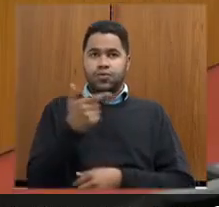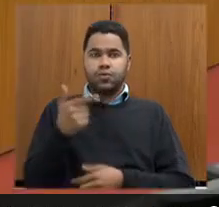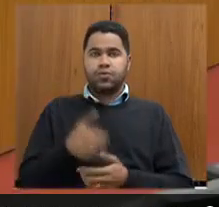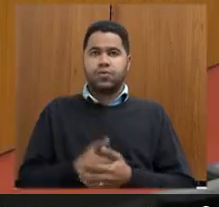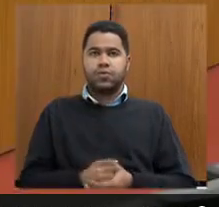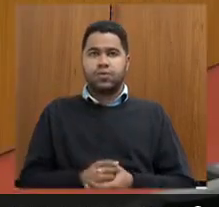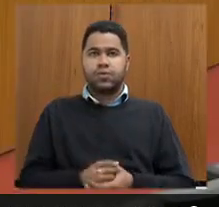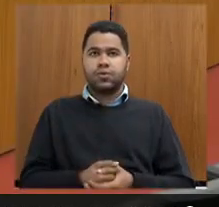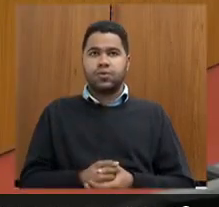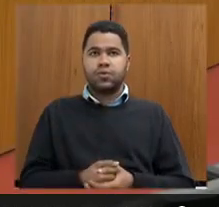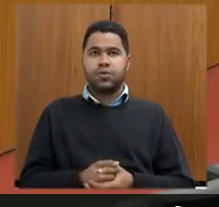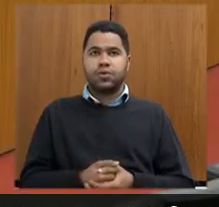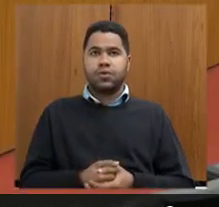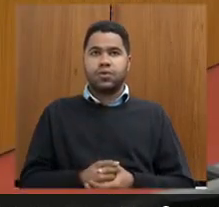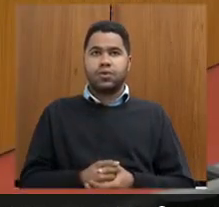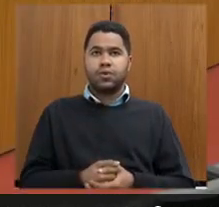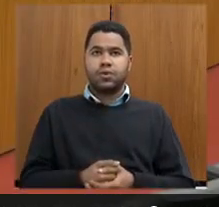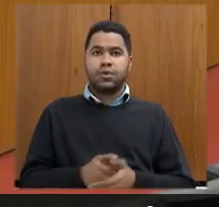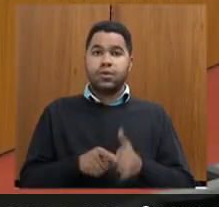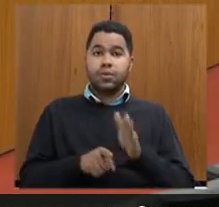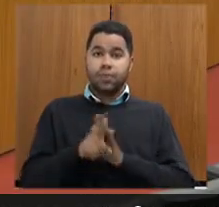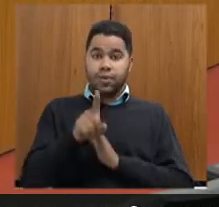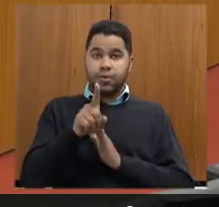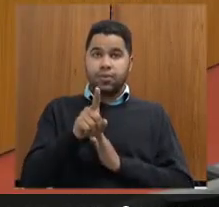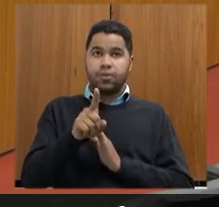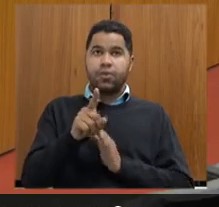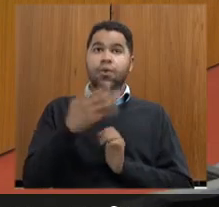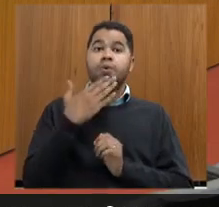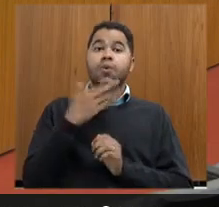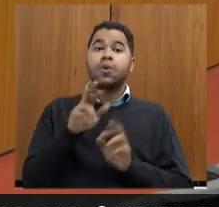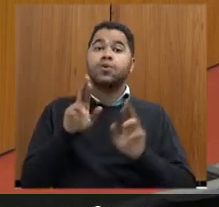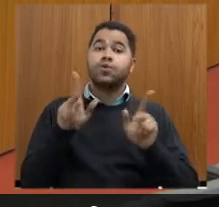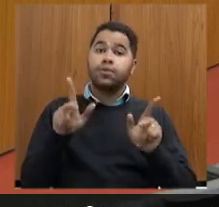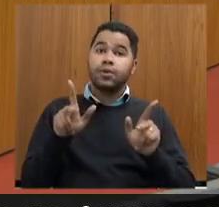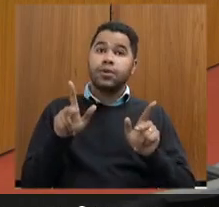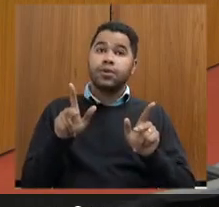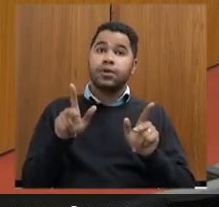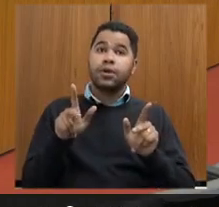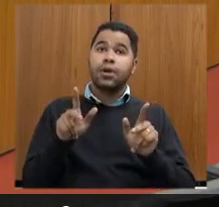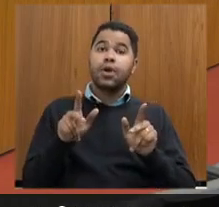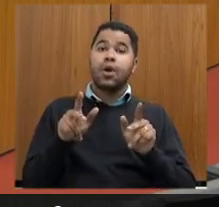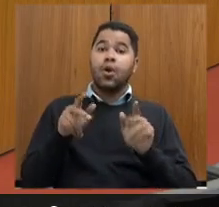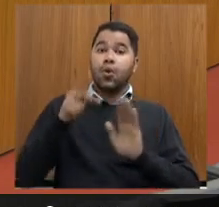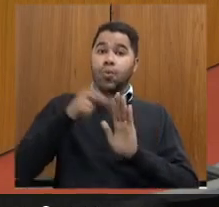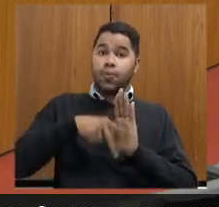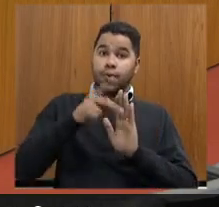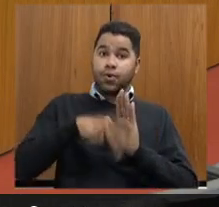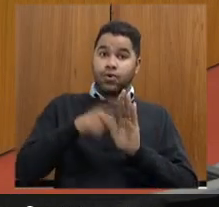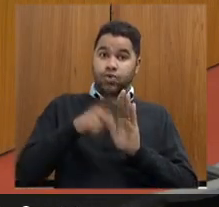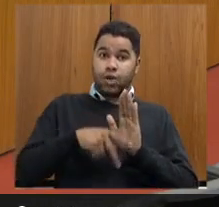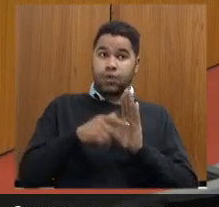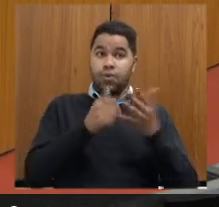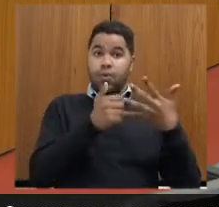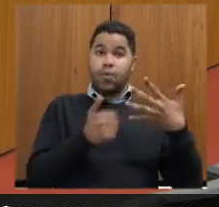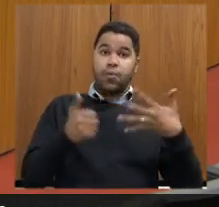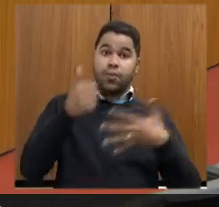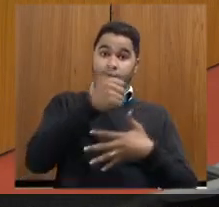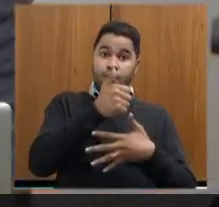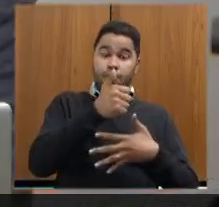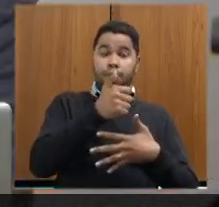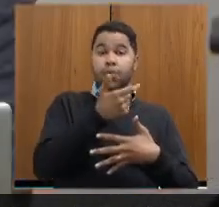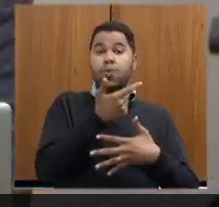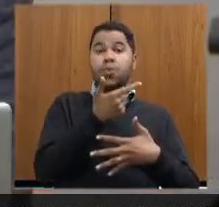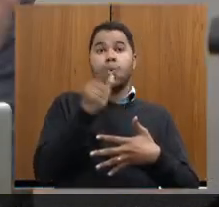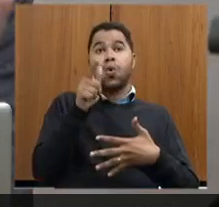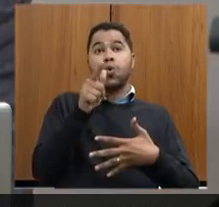uma parte que eu fiz a pergunta senhora qual que a diferença de um projeto que está como projeto prioritário para que um outro